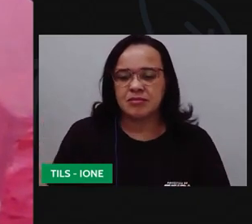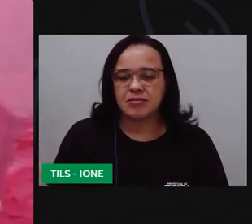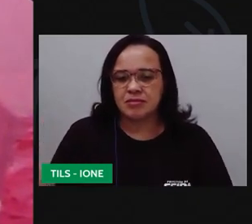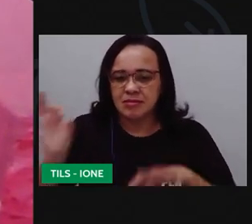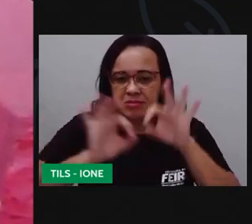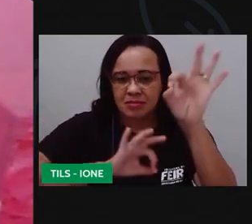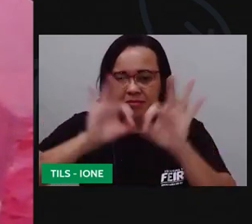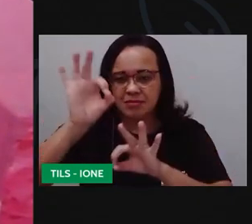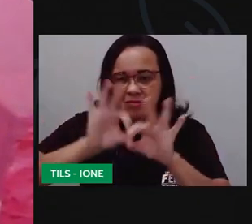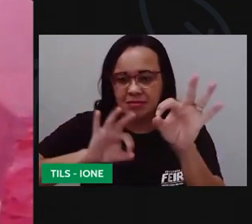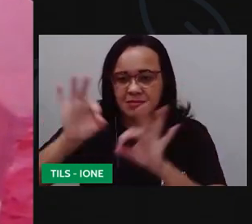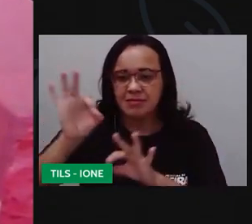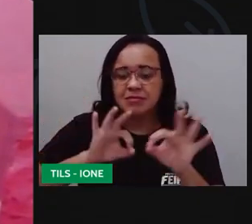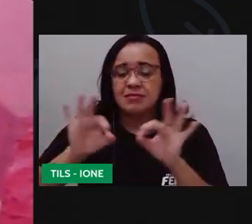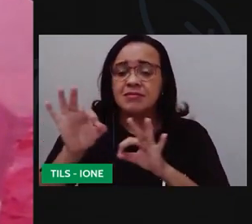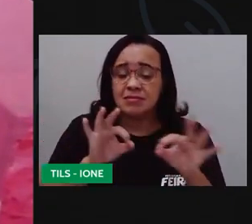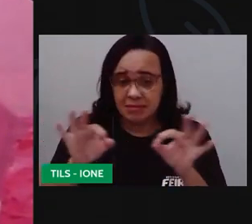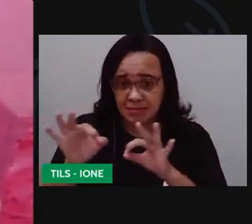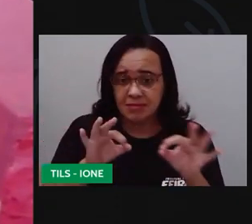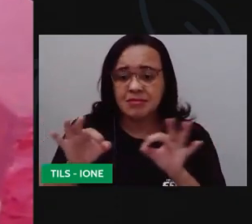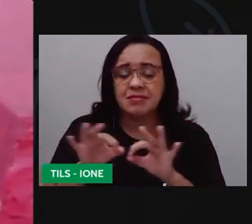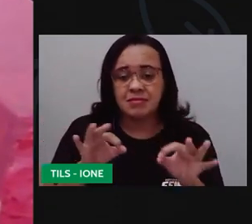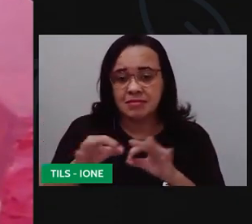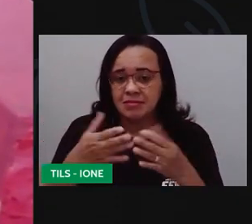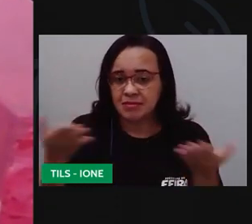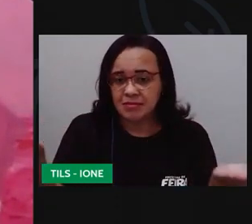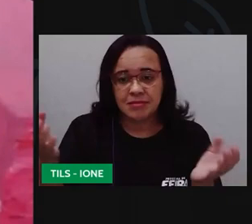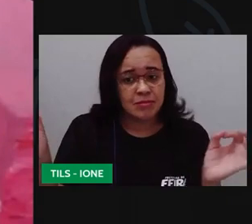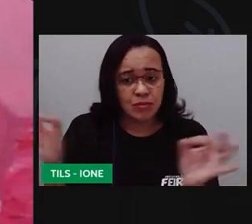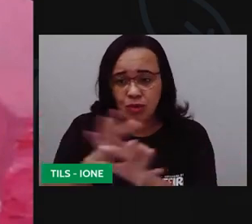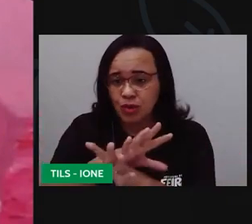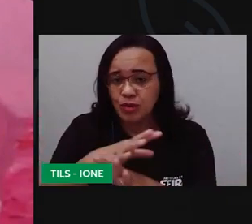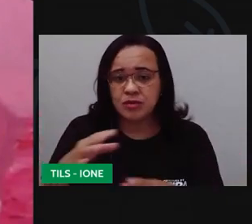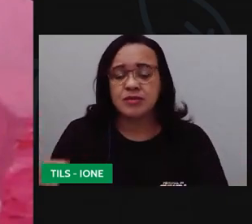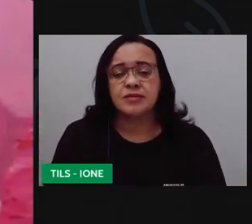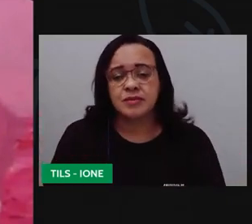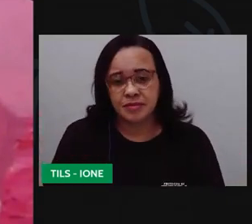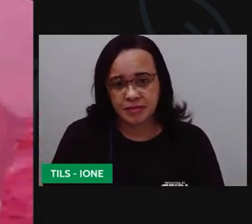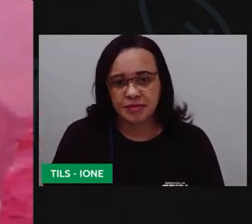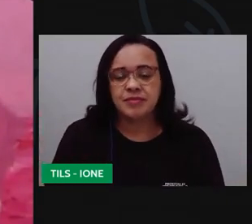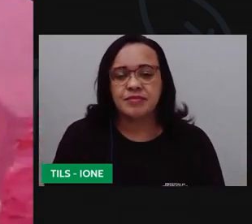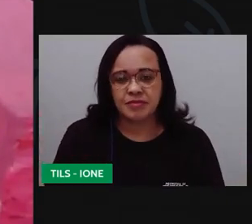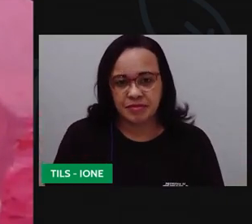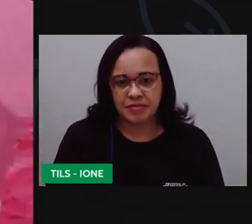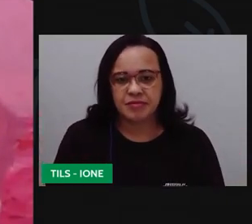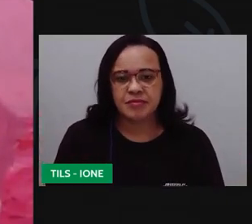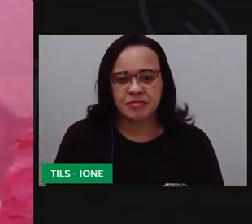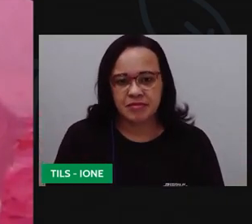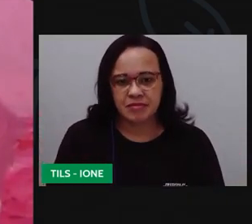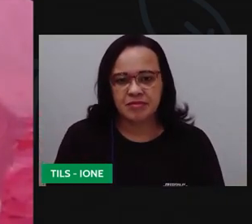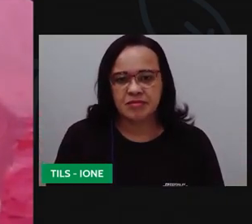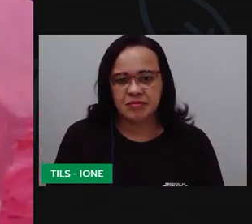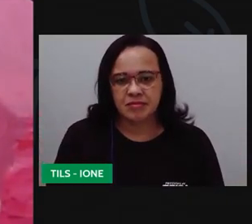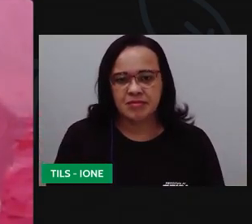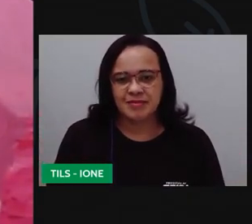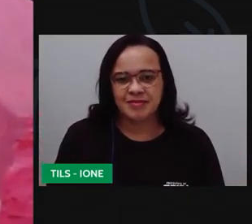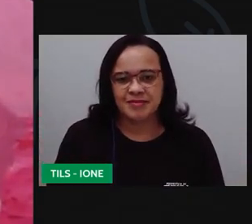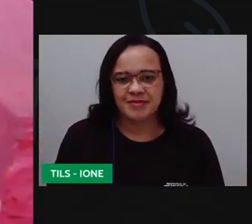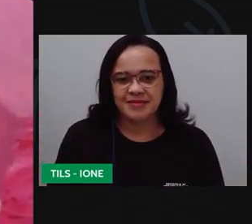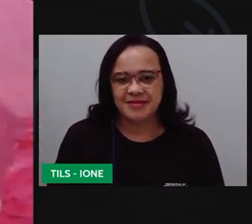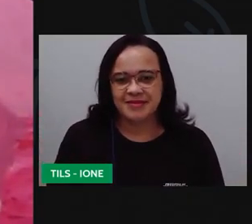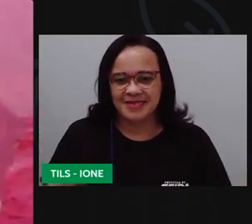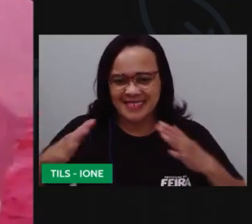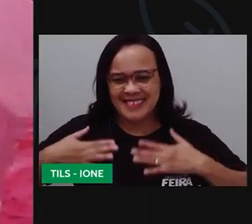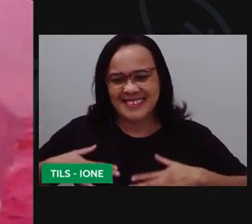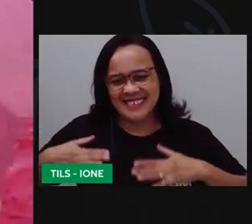ó empurrei aqui pronto empurrei aqui calma aí que eu não terminei ainda